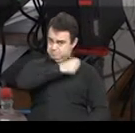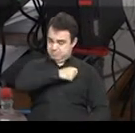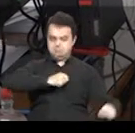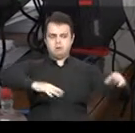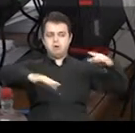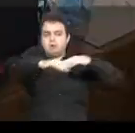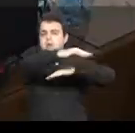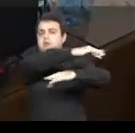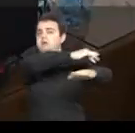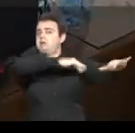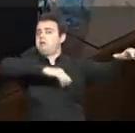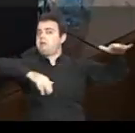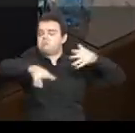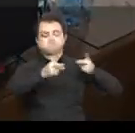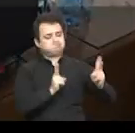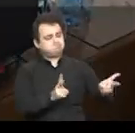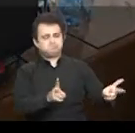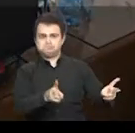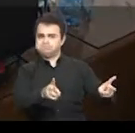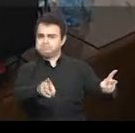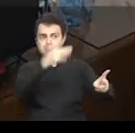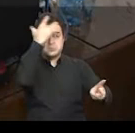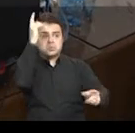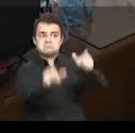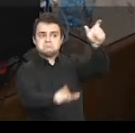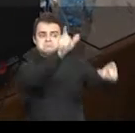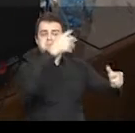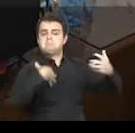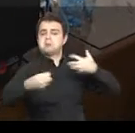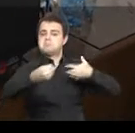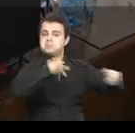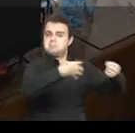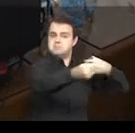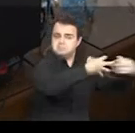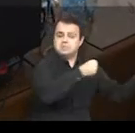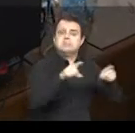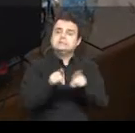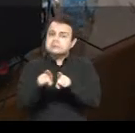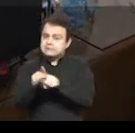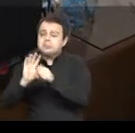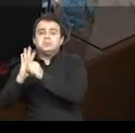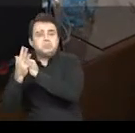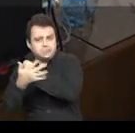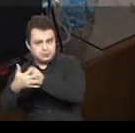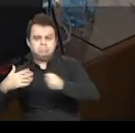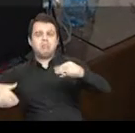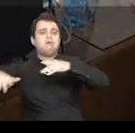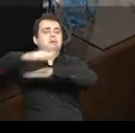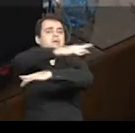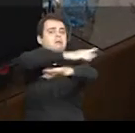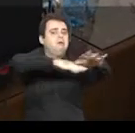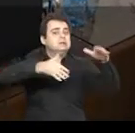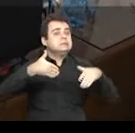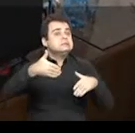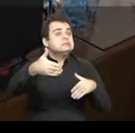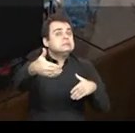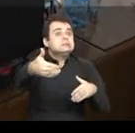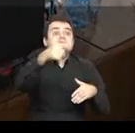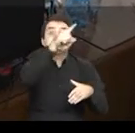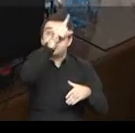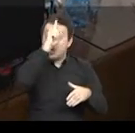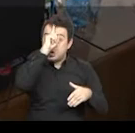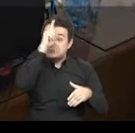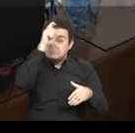continua contaminando os moradores da cidade, juntamente com a Covid-19 e pode contribuir para o colapso